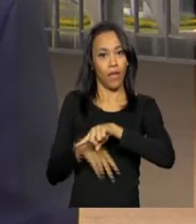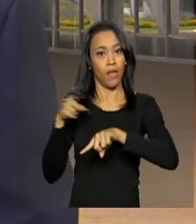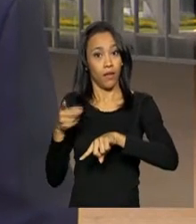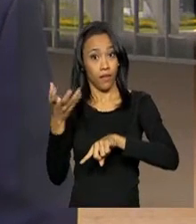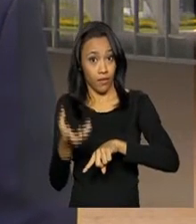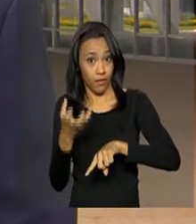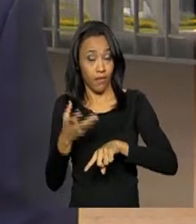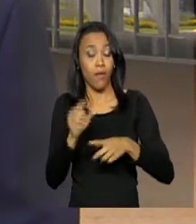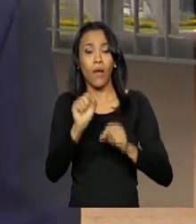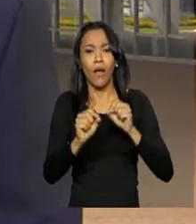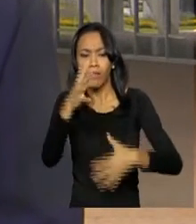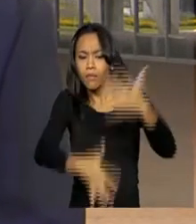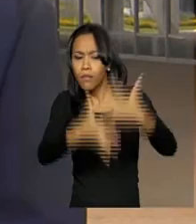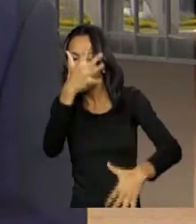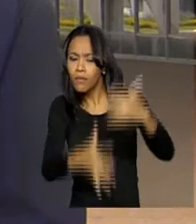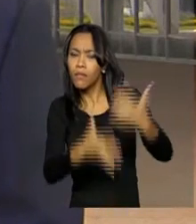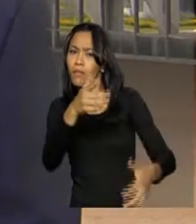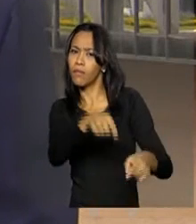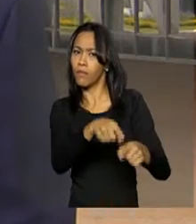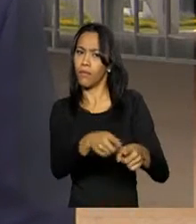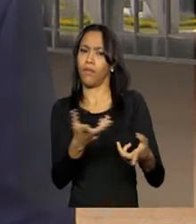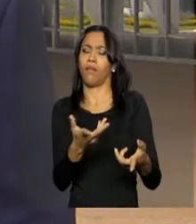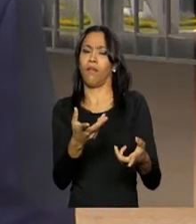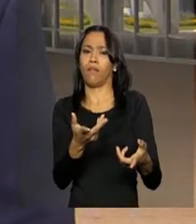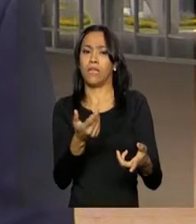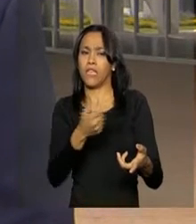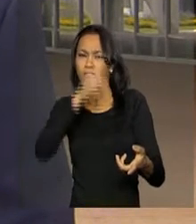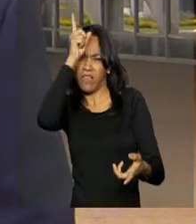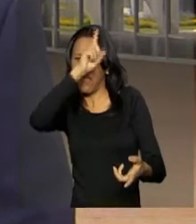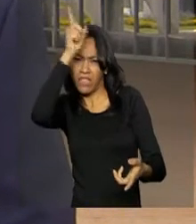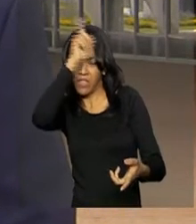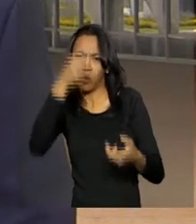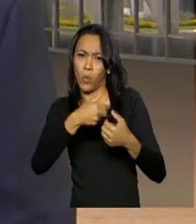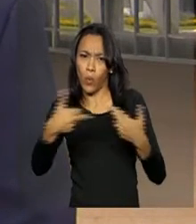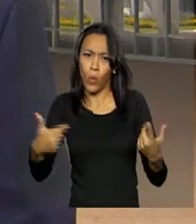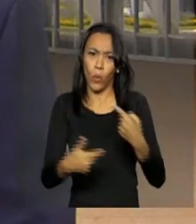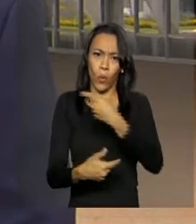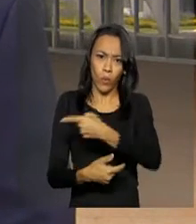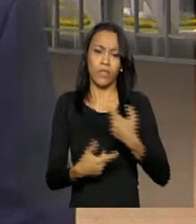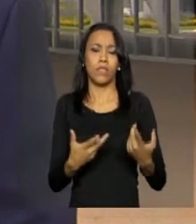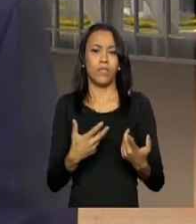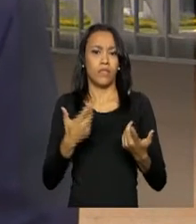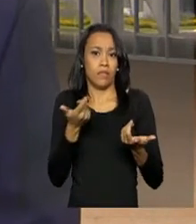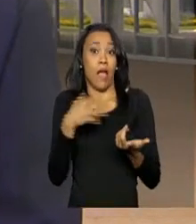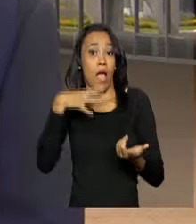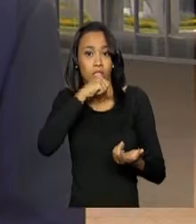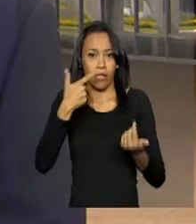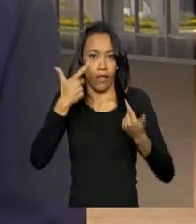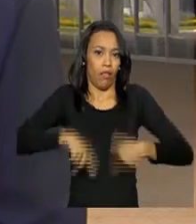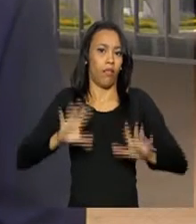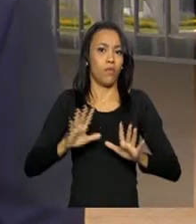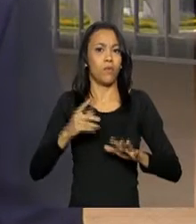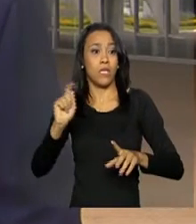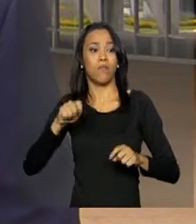Obstruir investigações que poderiam prejudicá-lo. Inventa histórias mirabolantes, busca vitimizar-se e atribui a